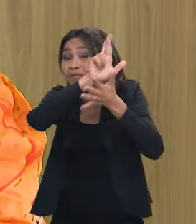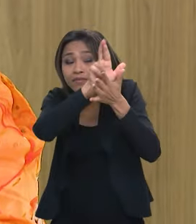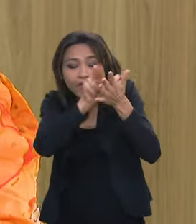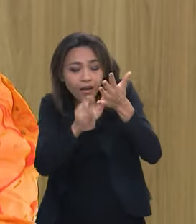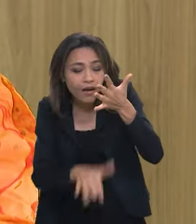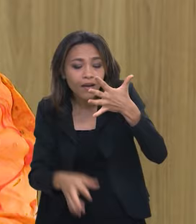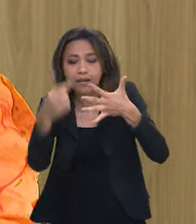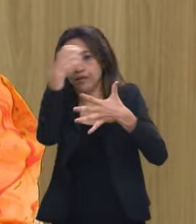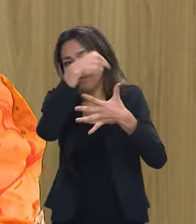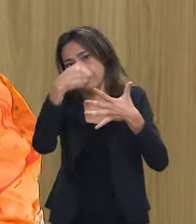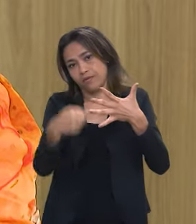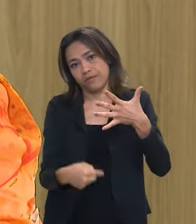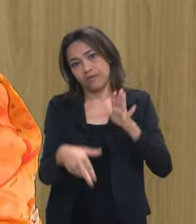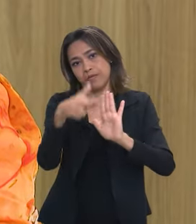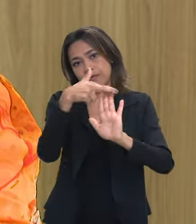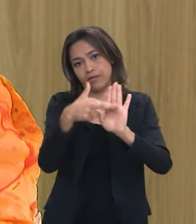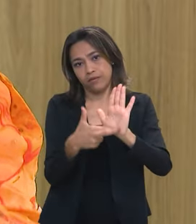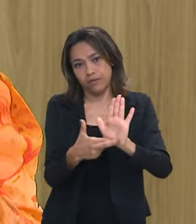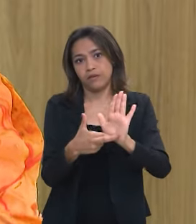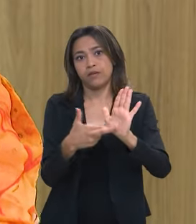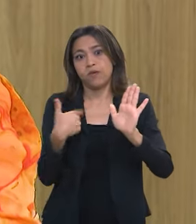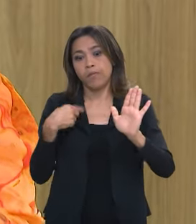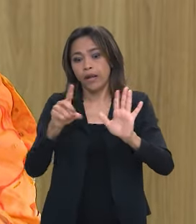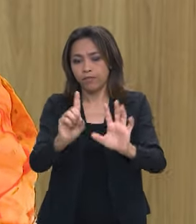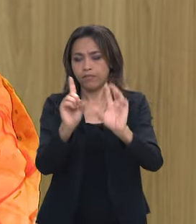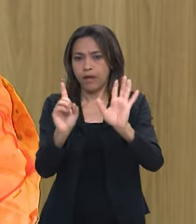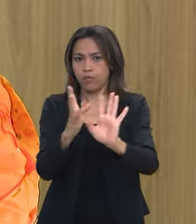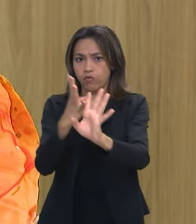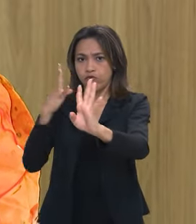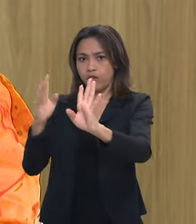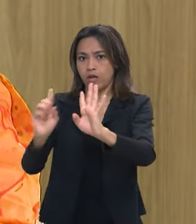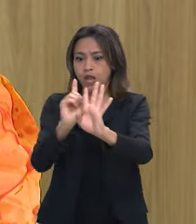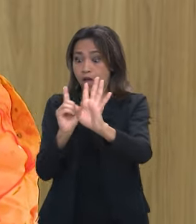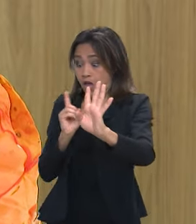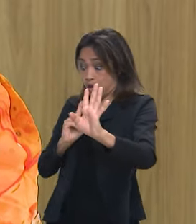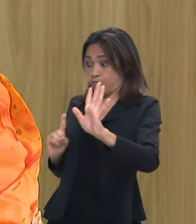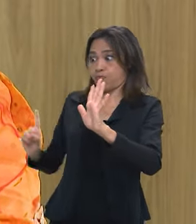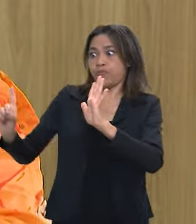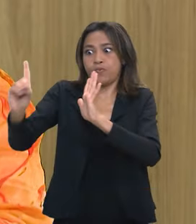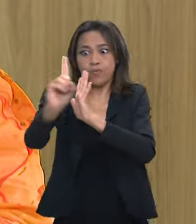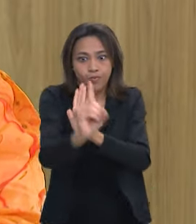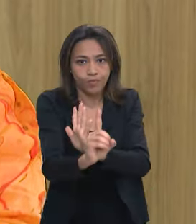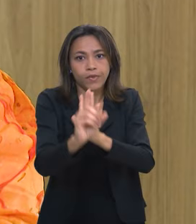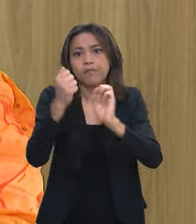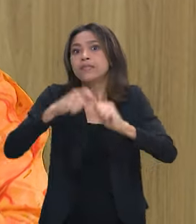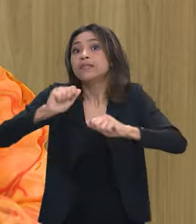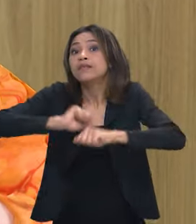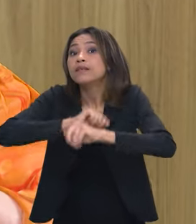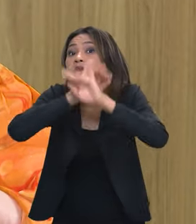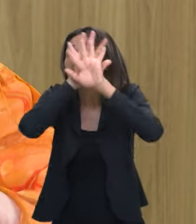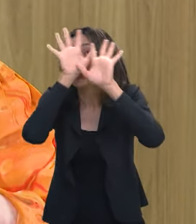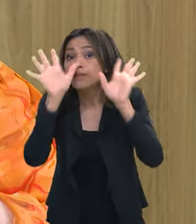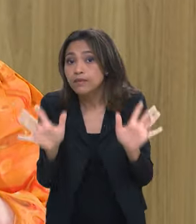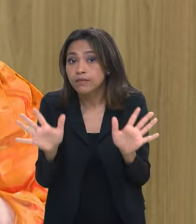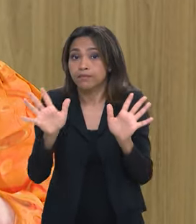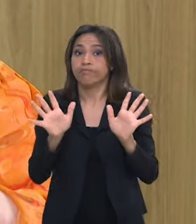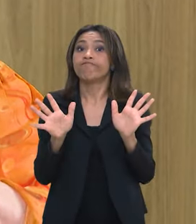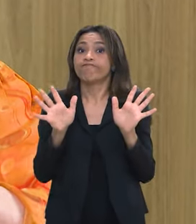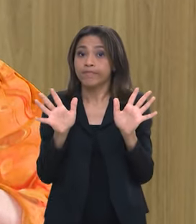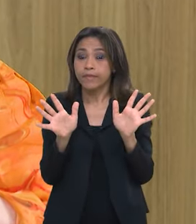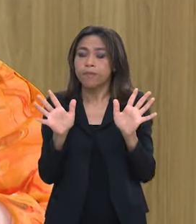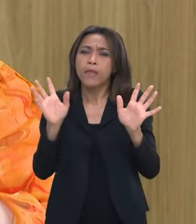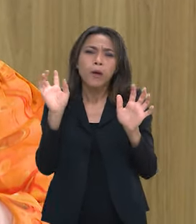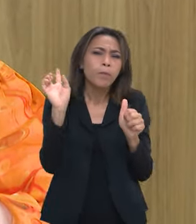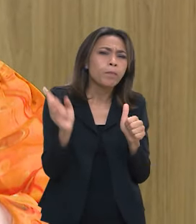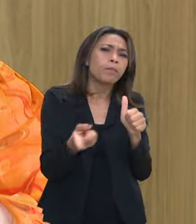para compor essa lista de prioridades então isso eu só reitero que é muito importante esclarecer é o